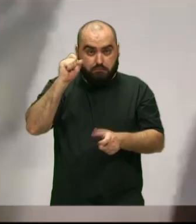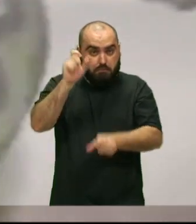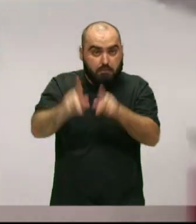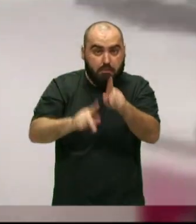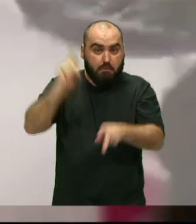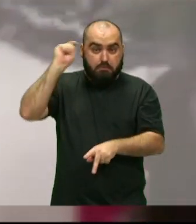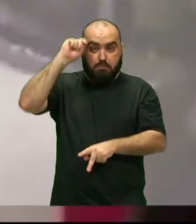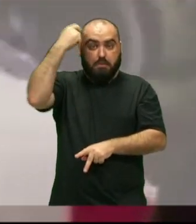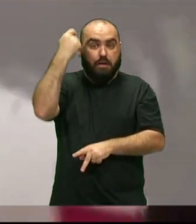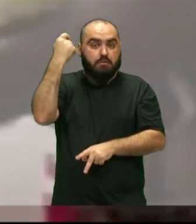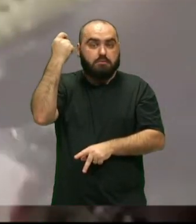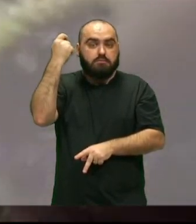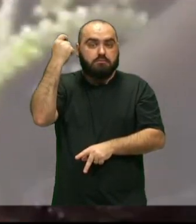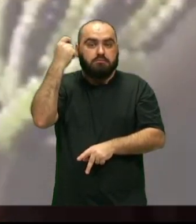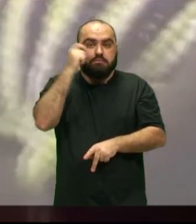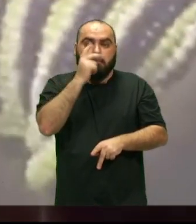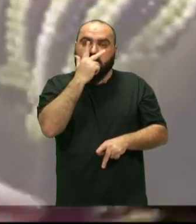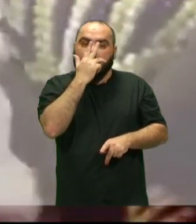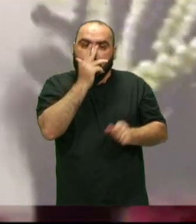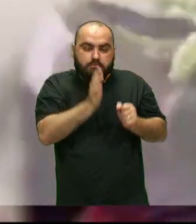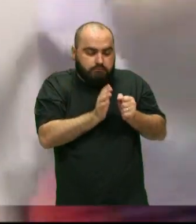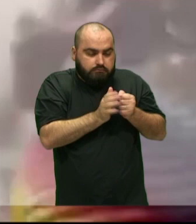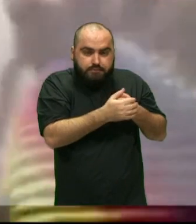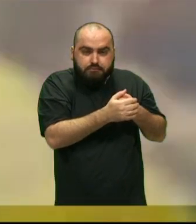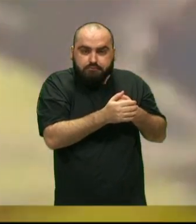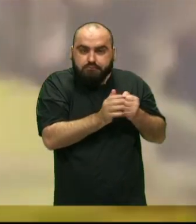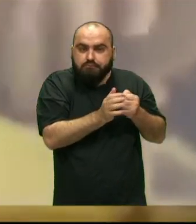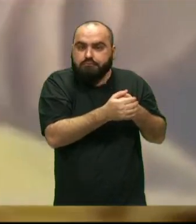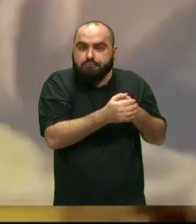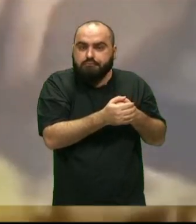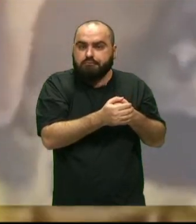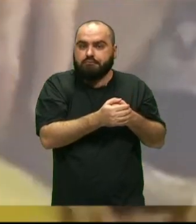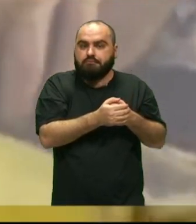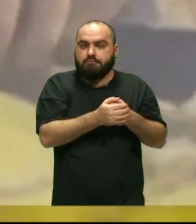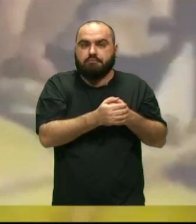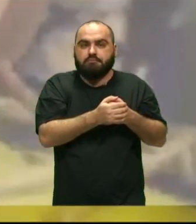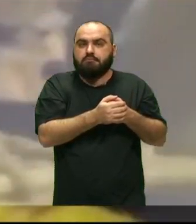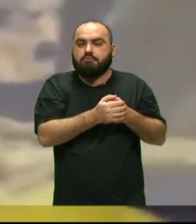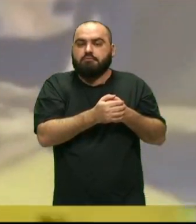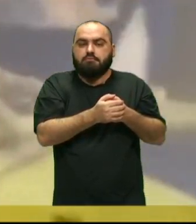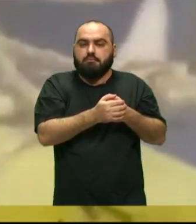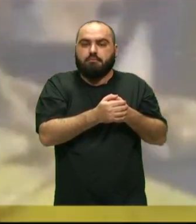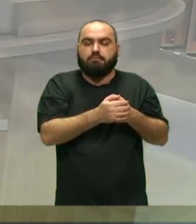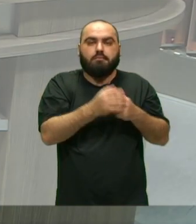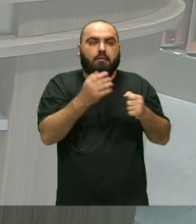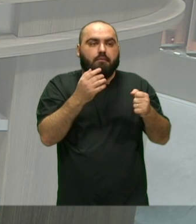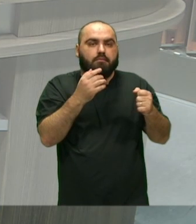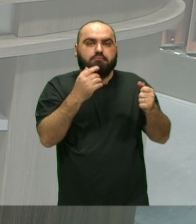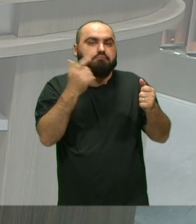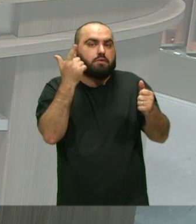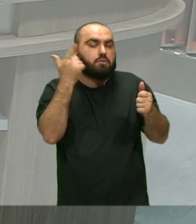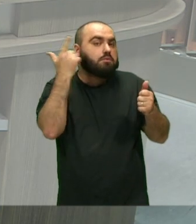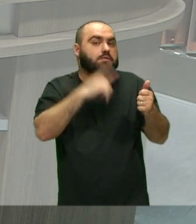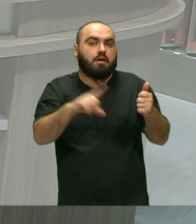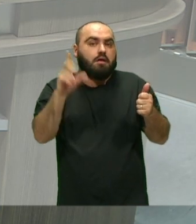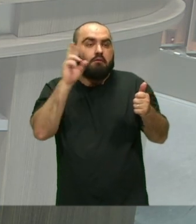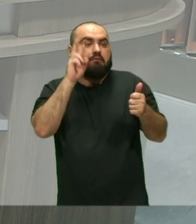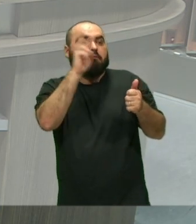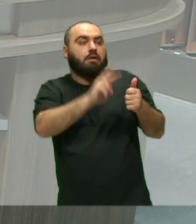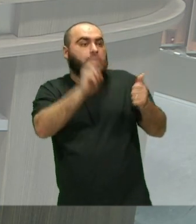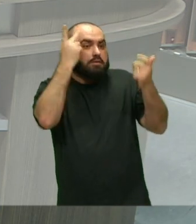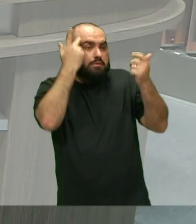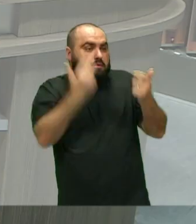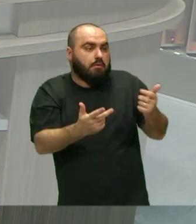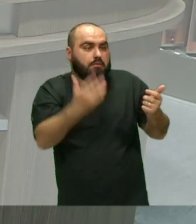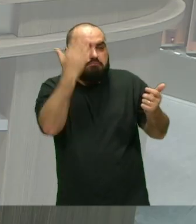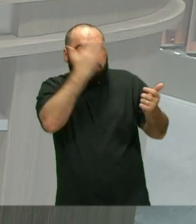camuflada Essa questão O racismo Fica tão Arraigado Que eles não conseguem Se reconhecer Na própria história Né? Com